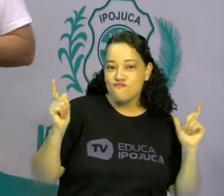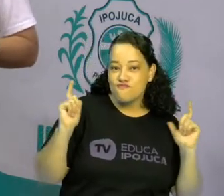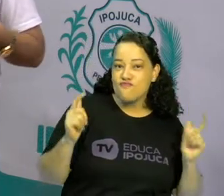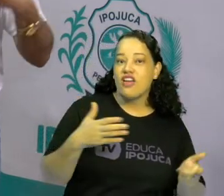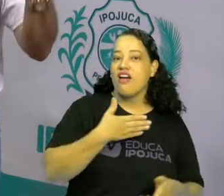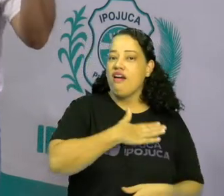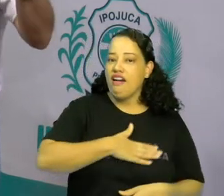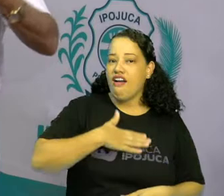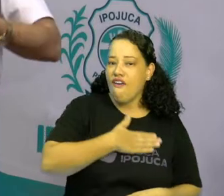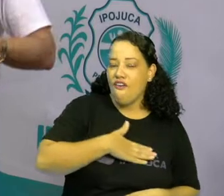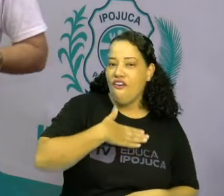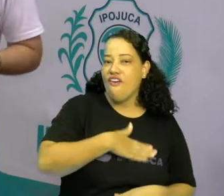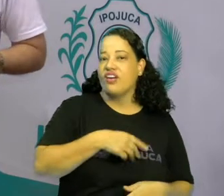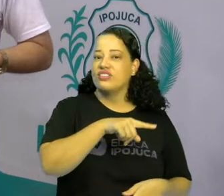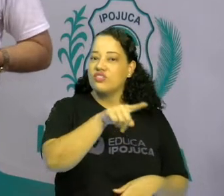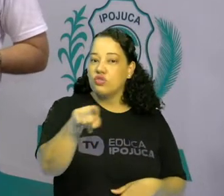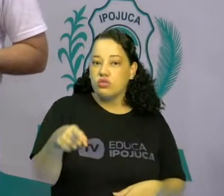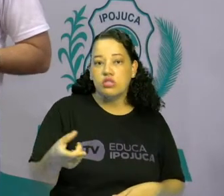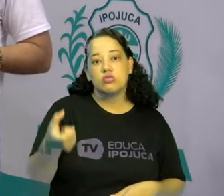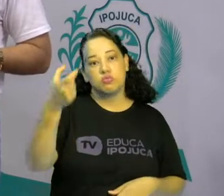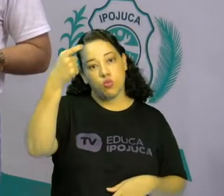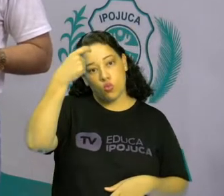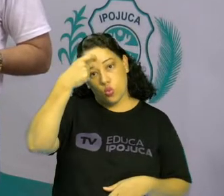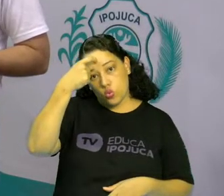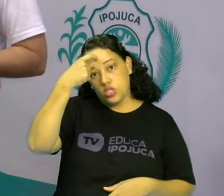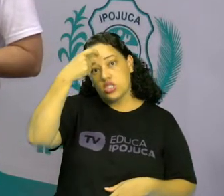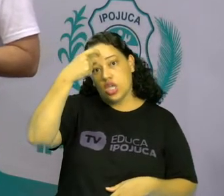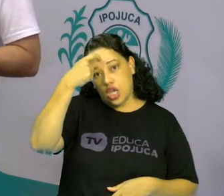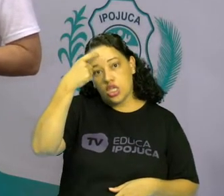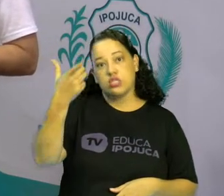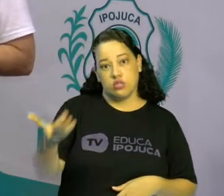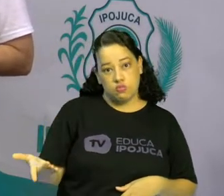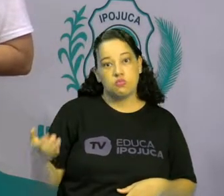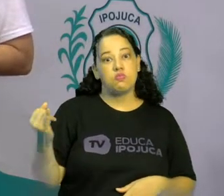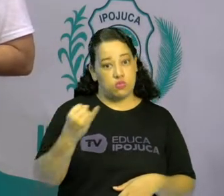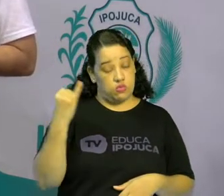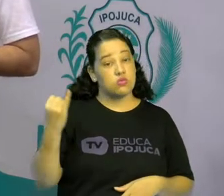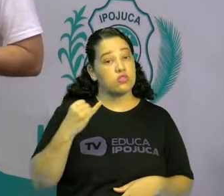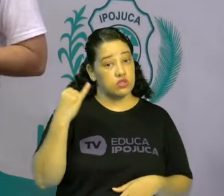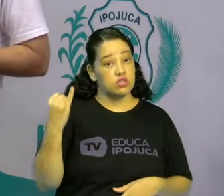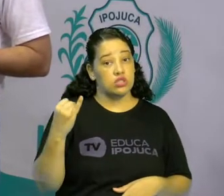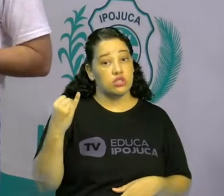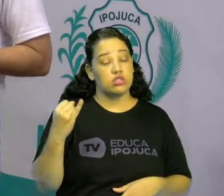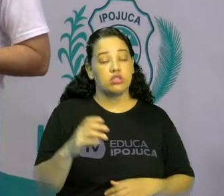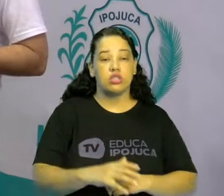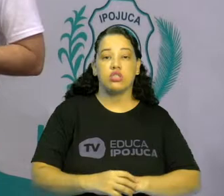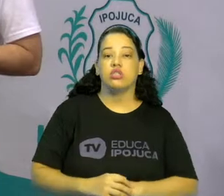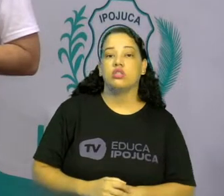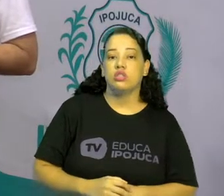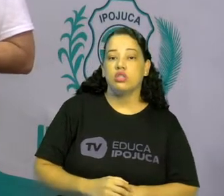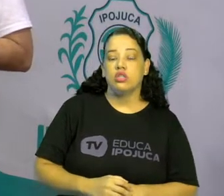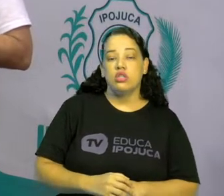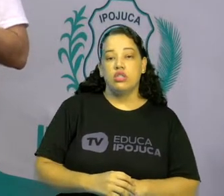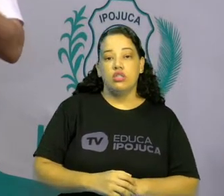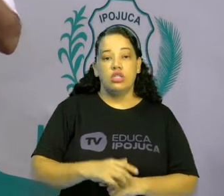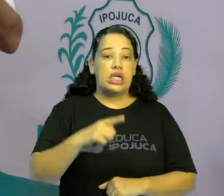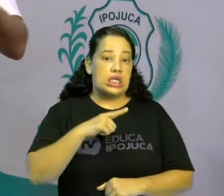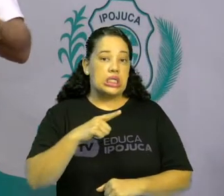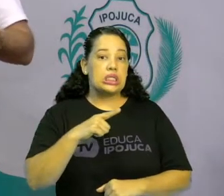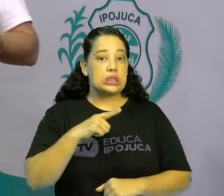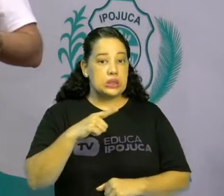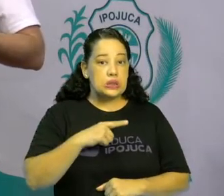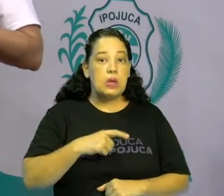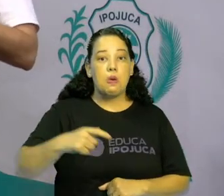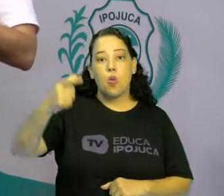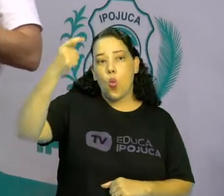aprendem a ter mais consciência. Isso mesmo, vocês aprendem também, é, ter muita